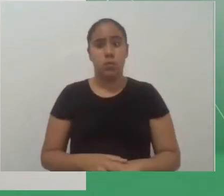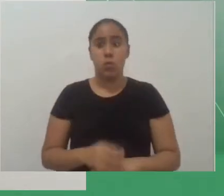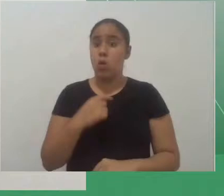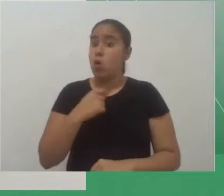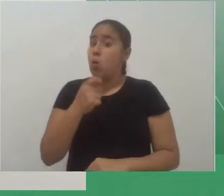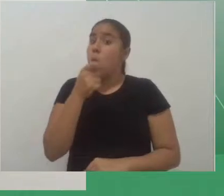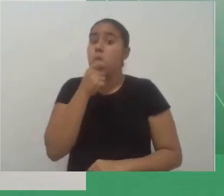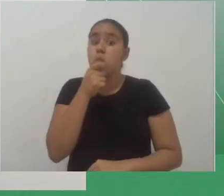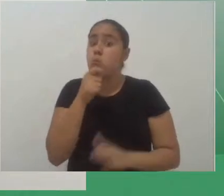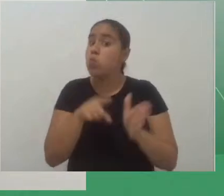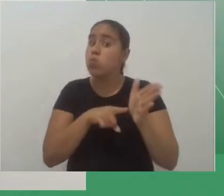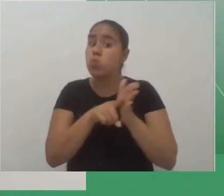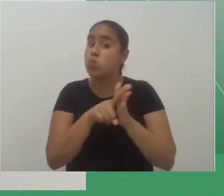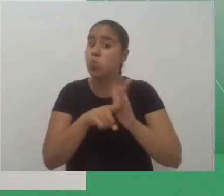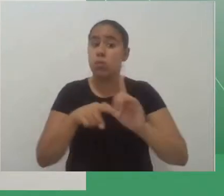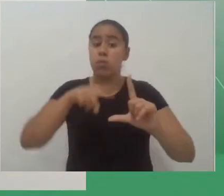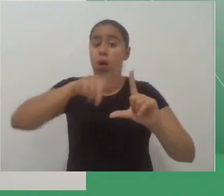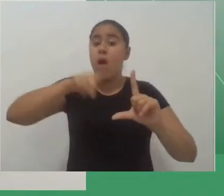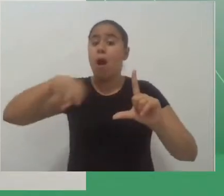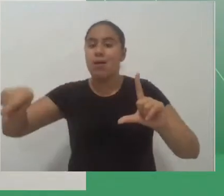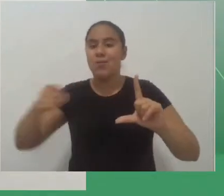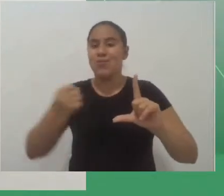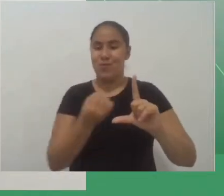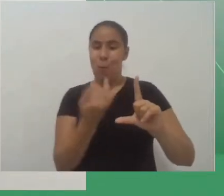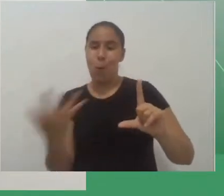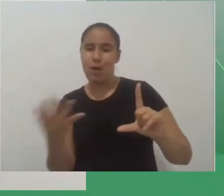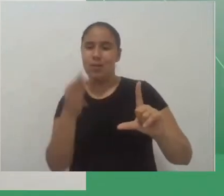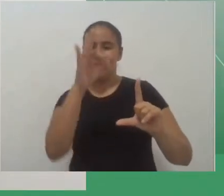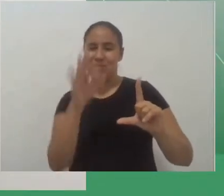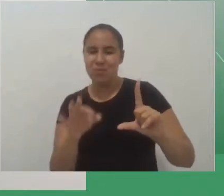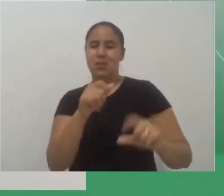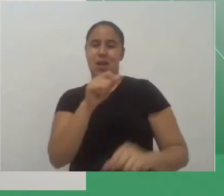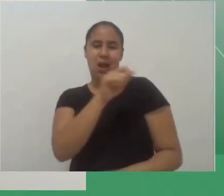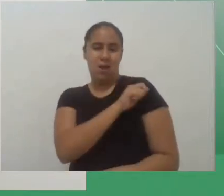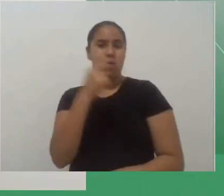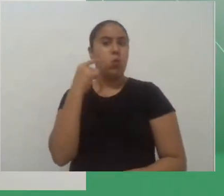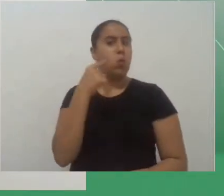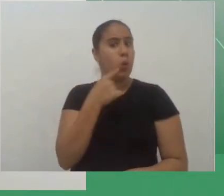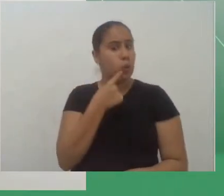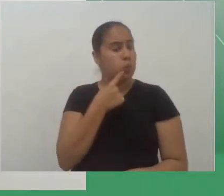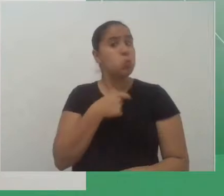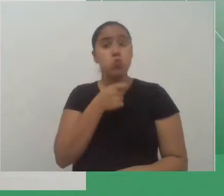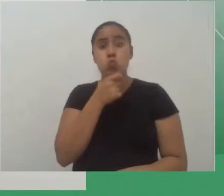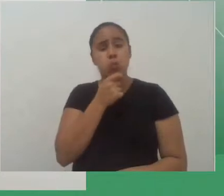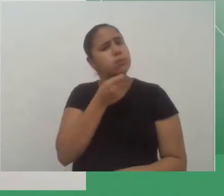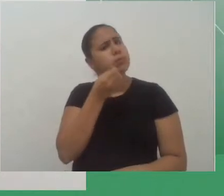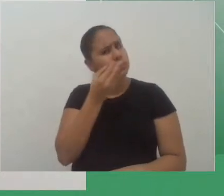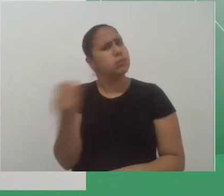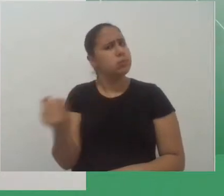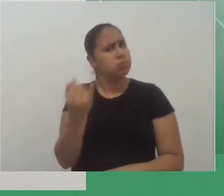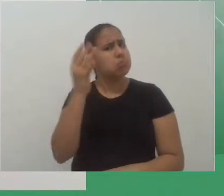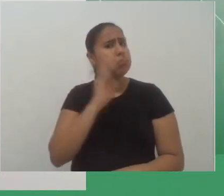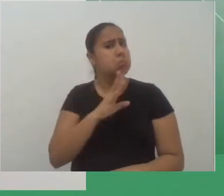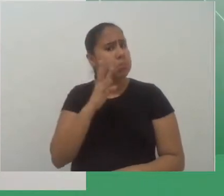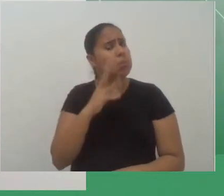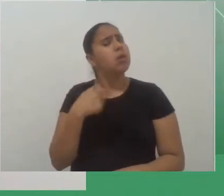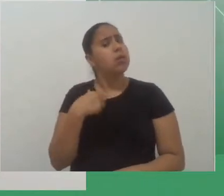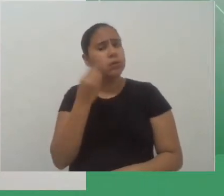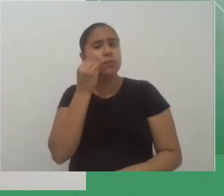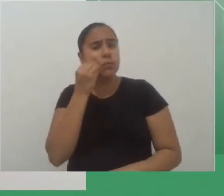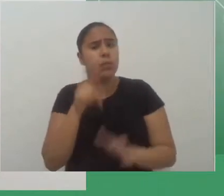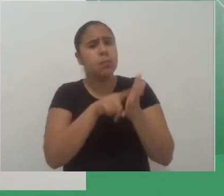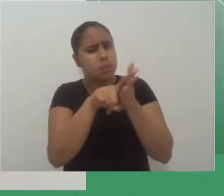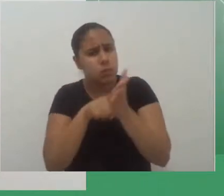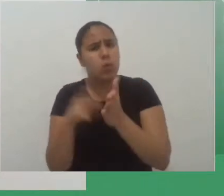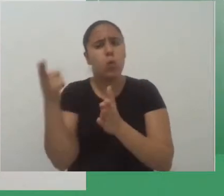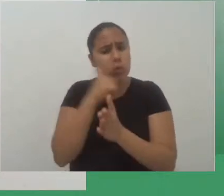em estatística de alunos ainda é um fator importante vou dar uma pesquisada para poder fazer a inclusão desses dados